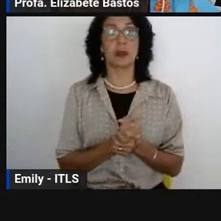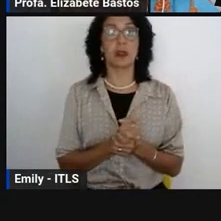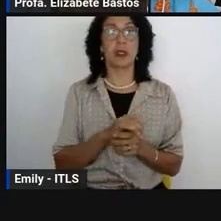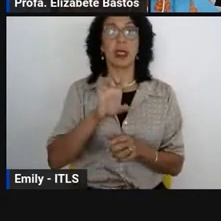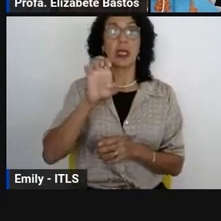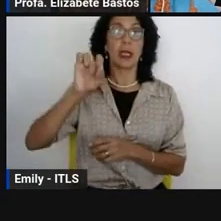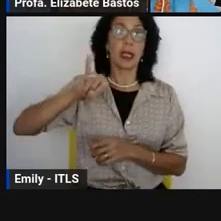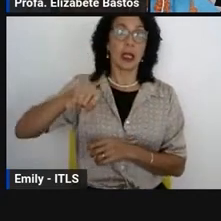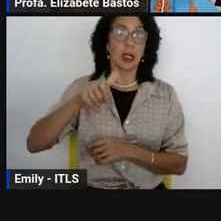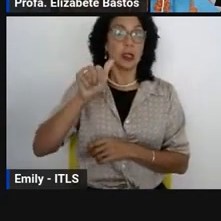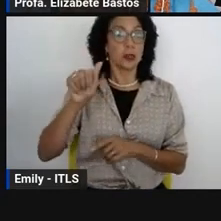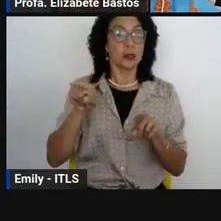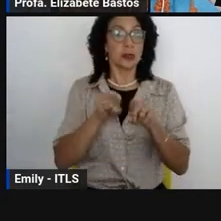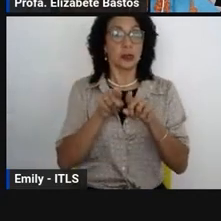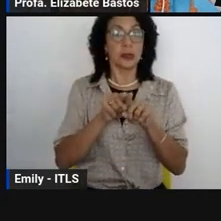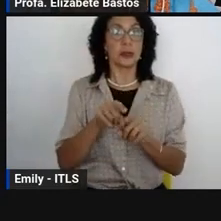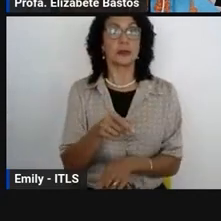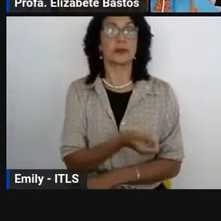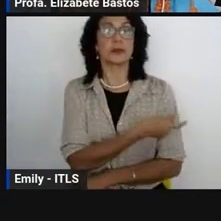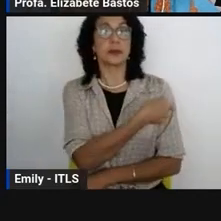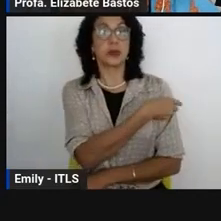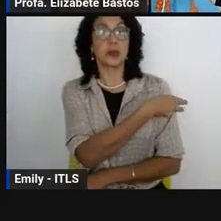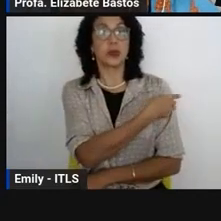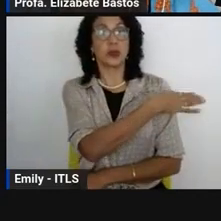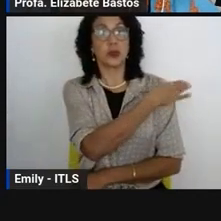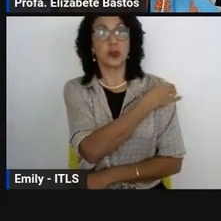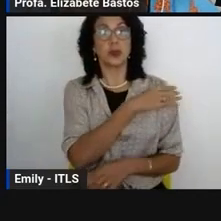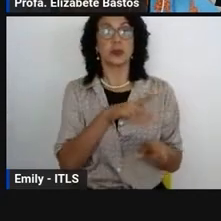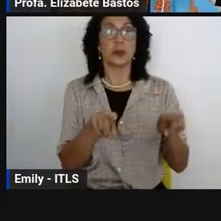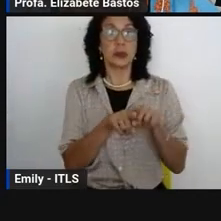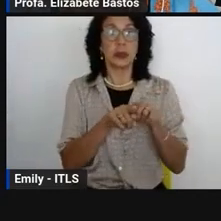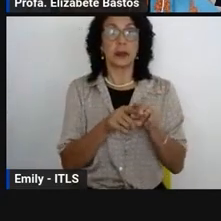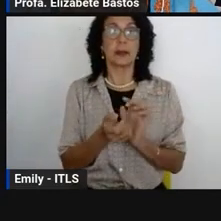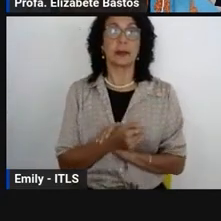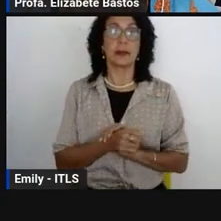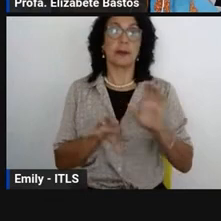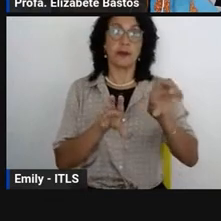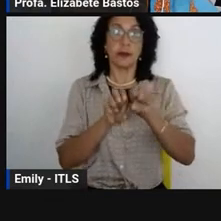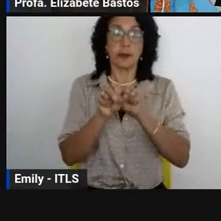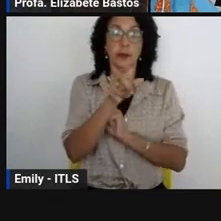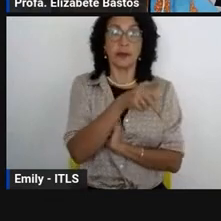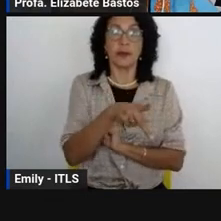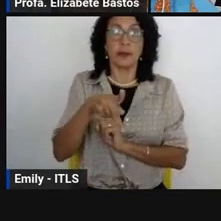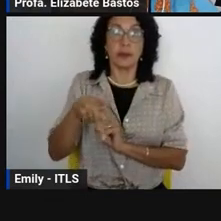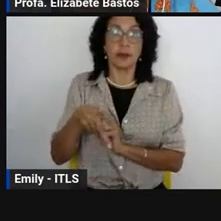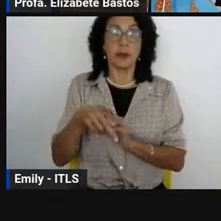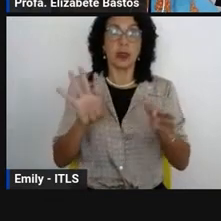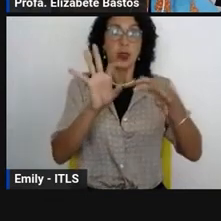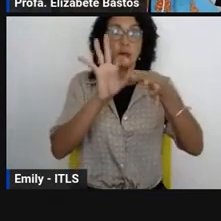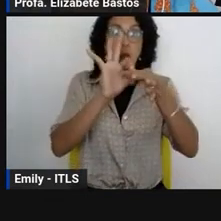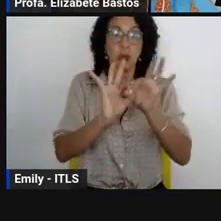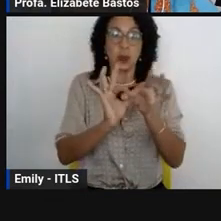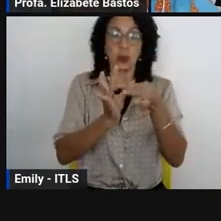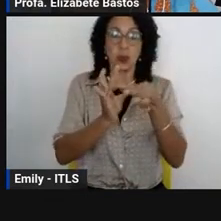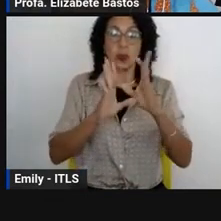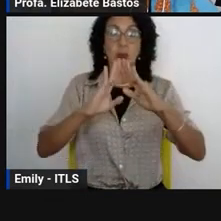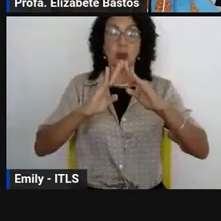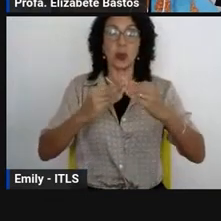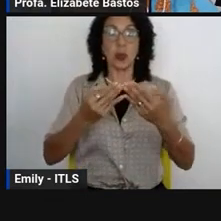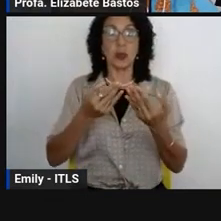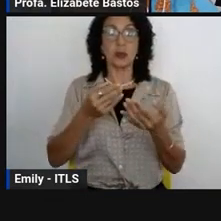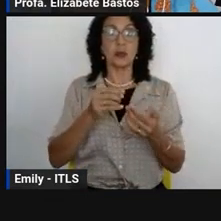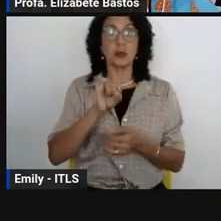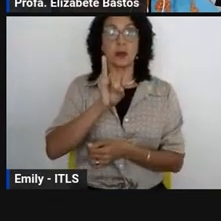Infantil, Anos Iniciais e Finais do Ensino Fundamental. Houve um processo formativo com esses professores em parcerias com